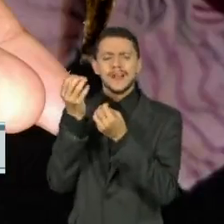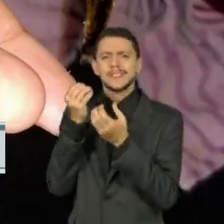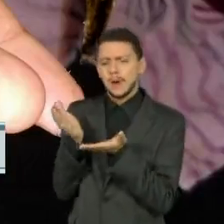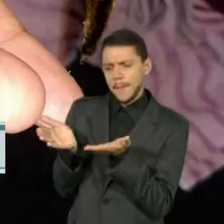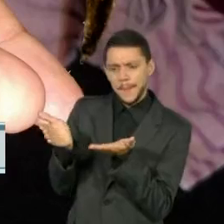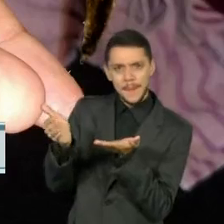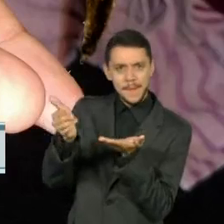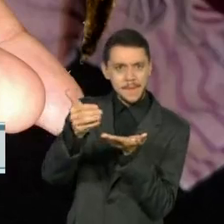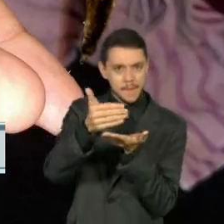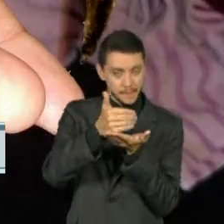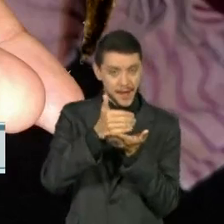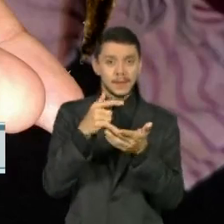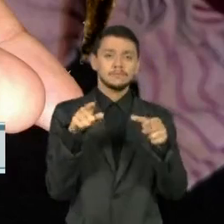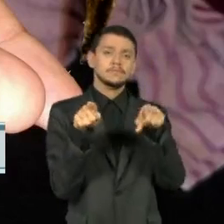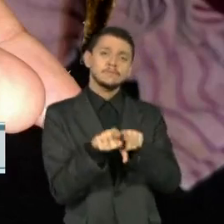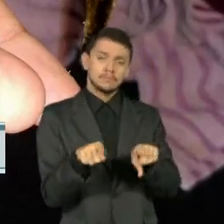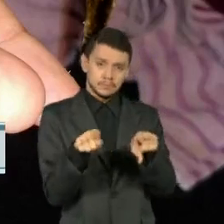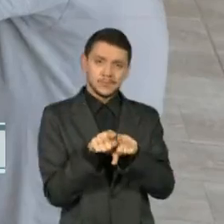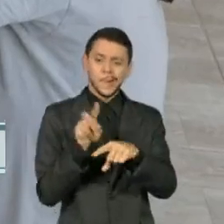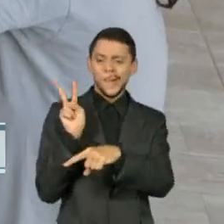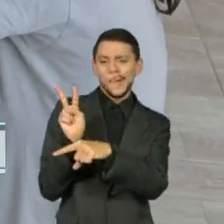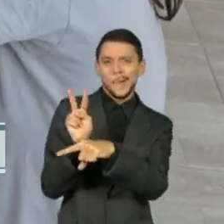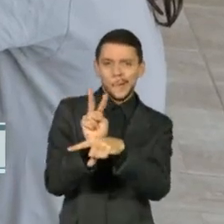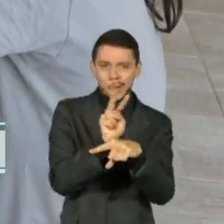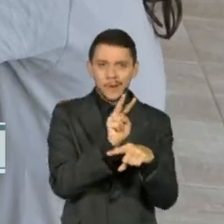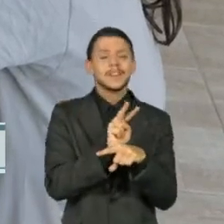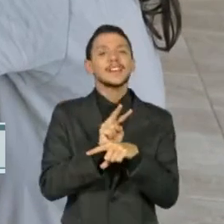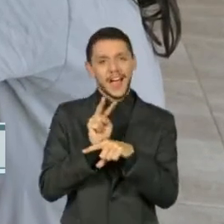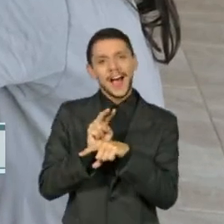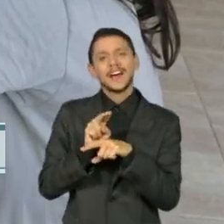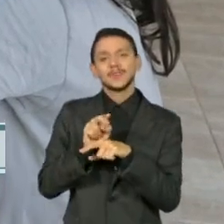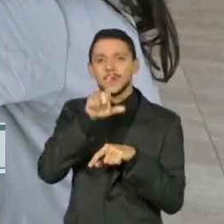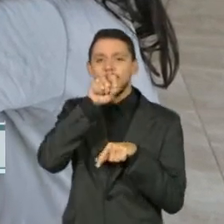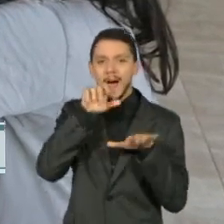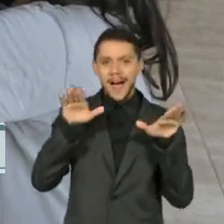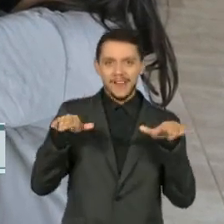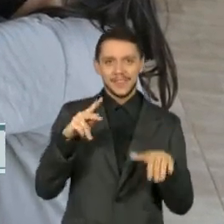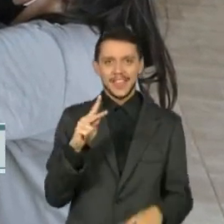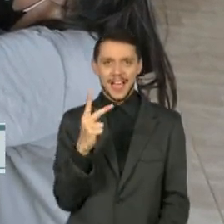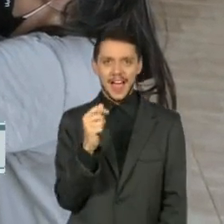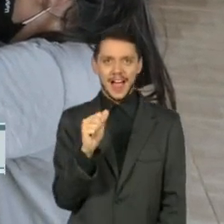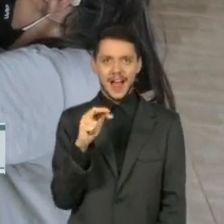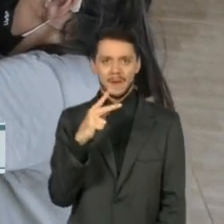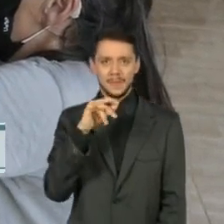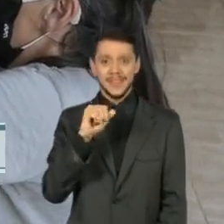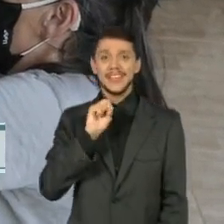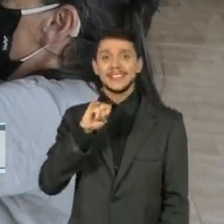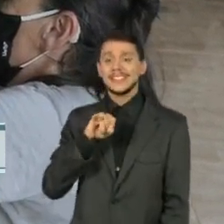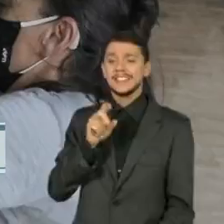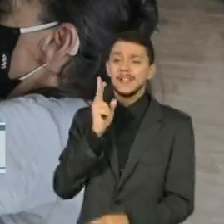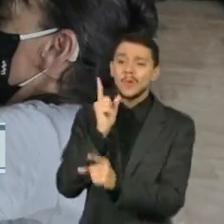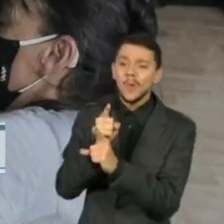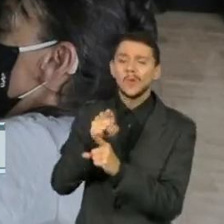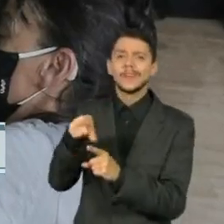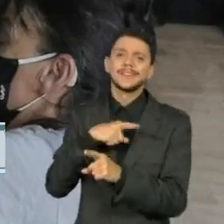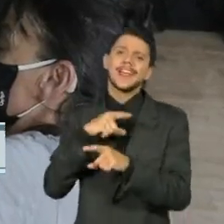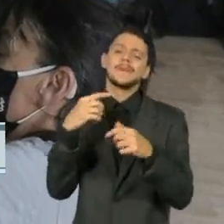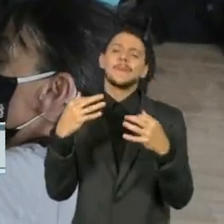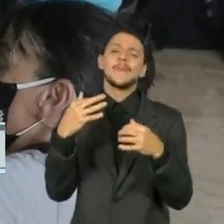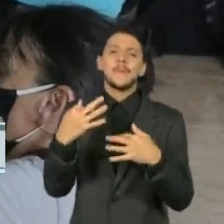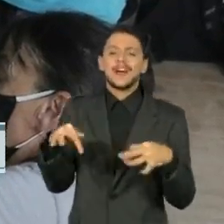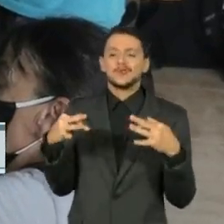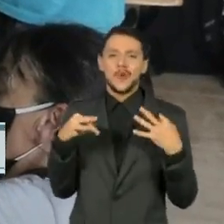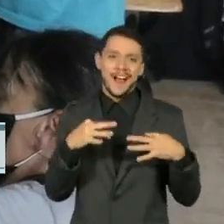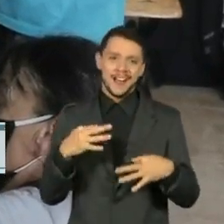e a questão do cuidado com arpias quando elas são resgatadas, machucadas. Para um processo de